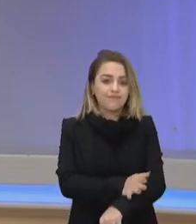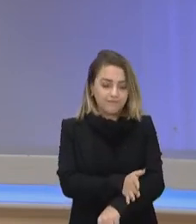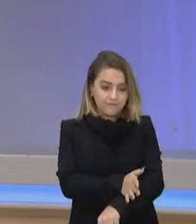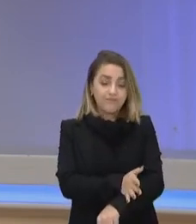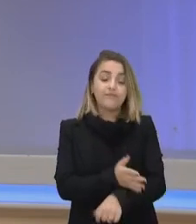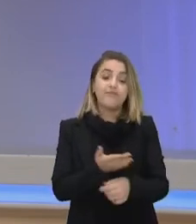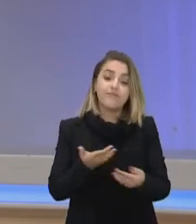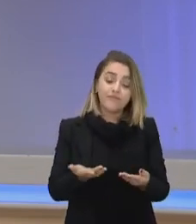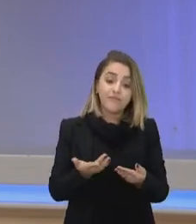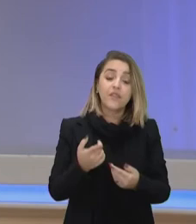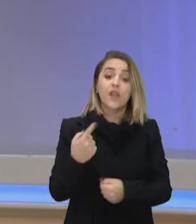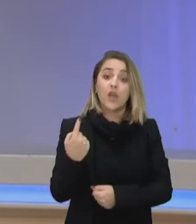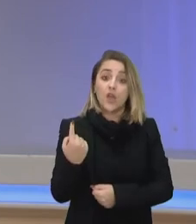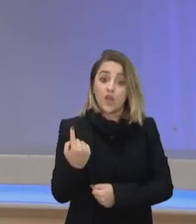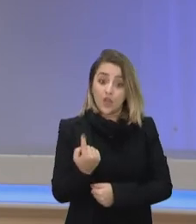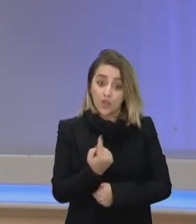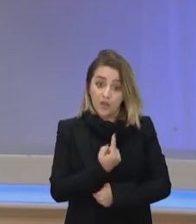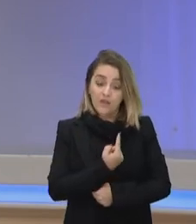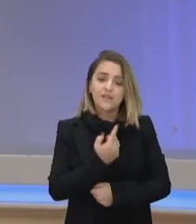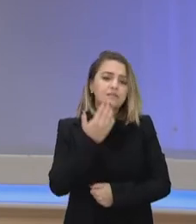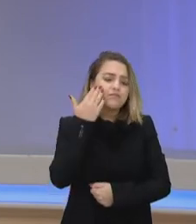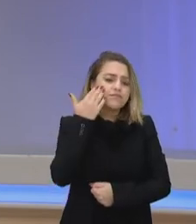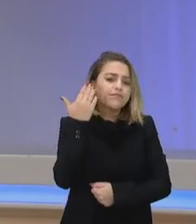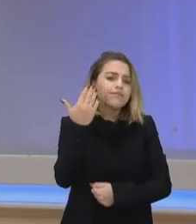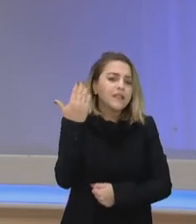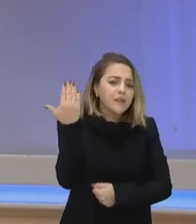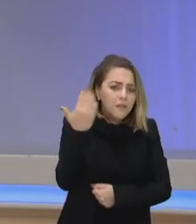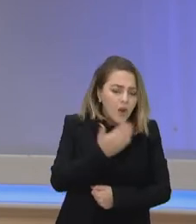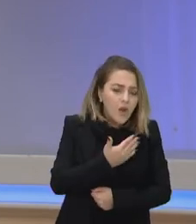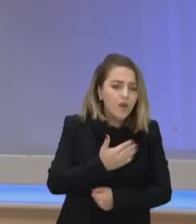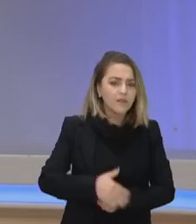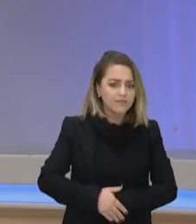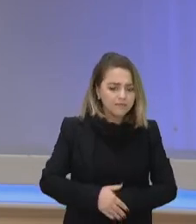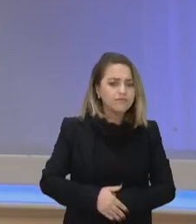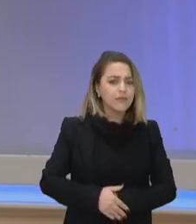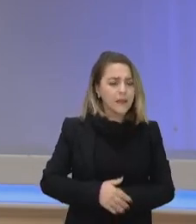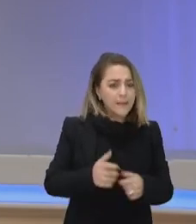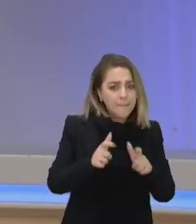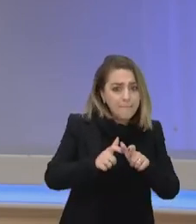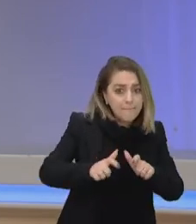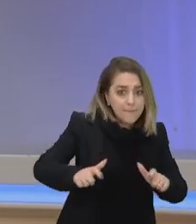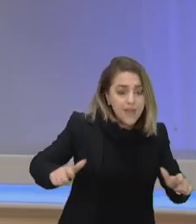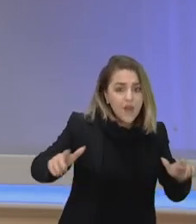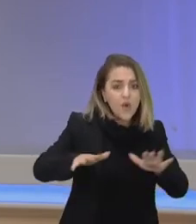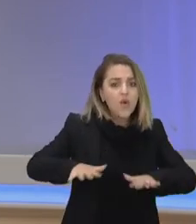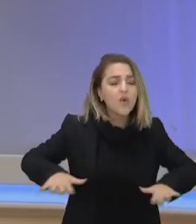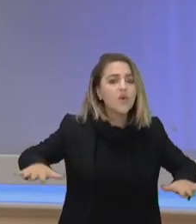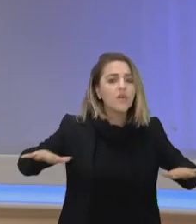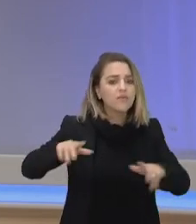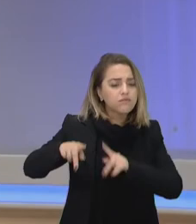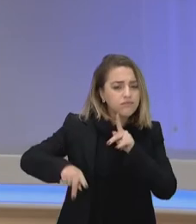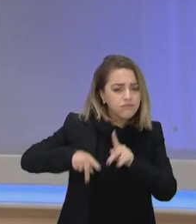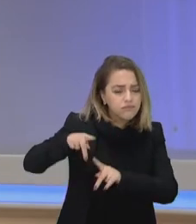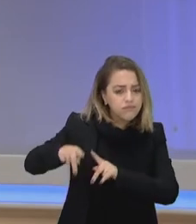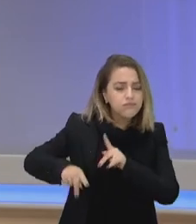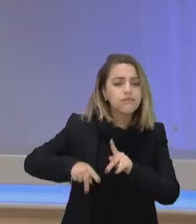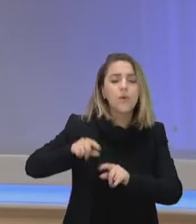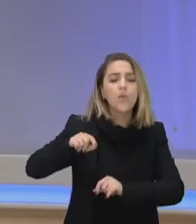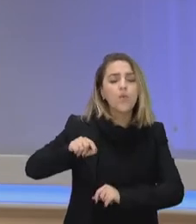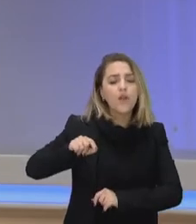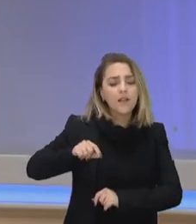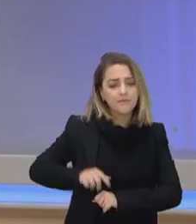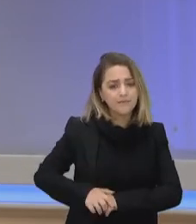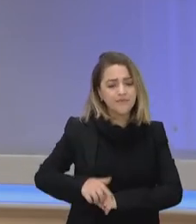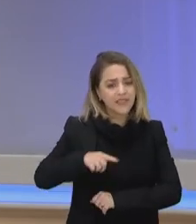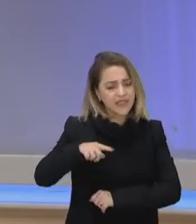vê, a gente constata que uma grande maioria de pessoas que